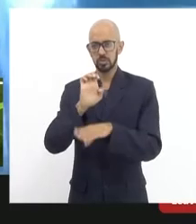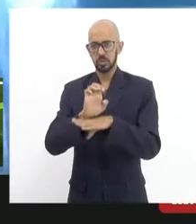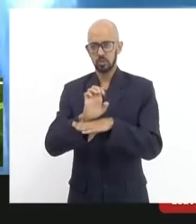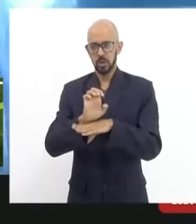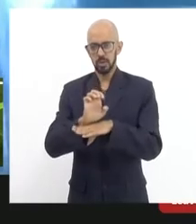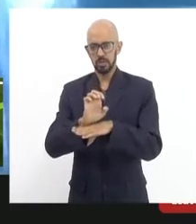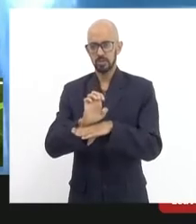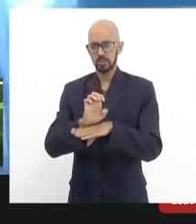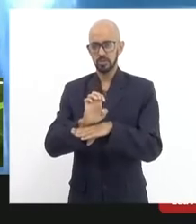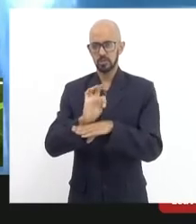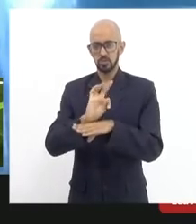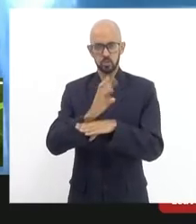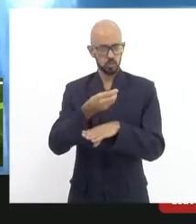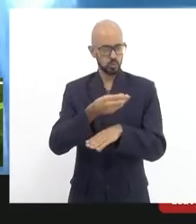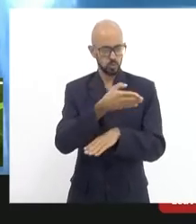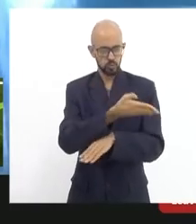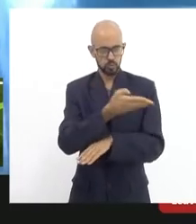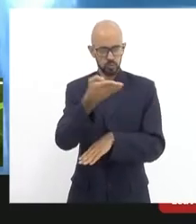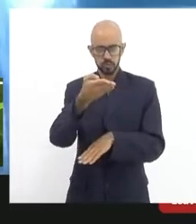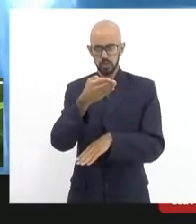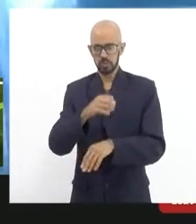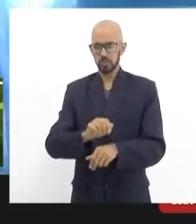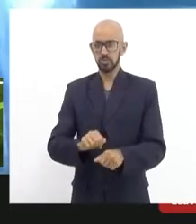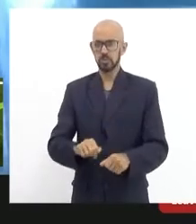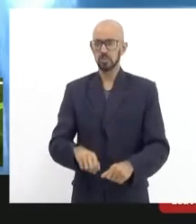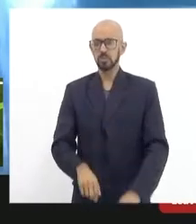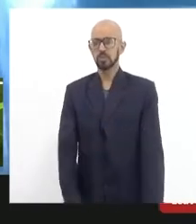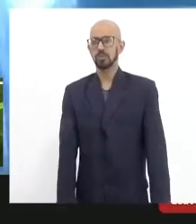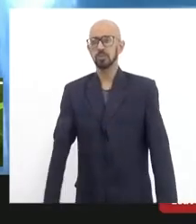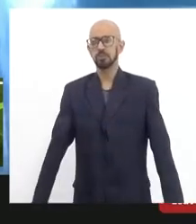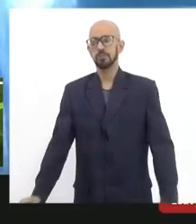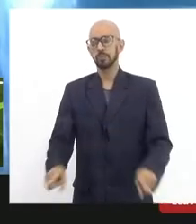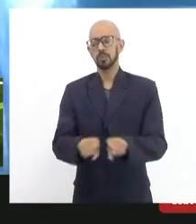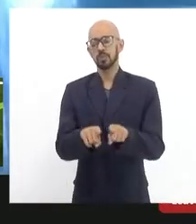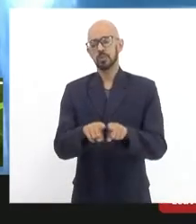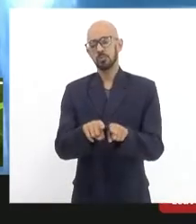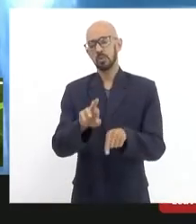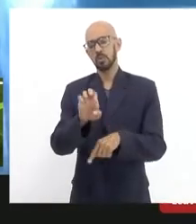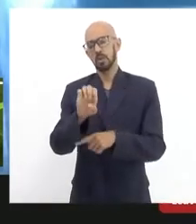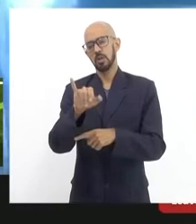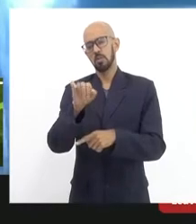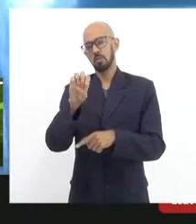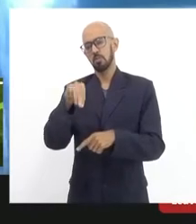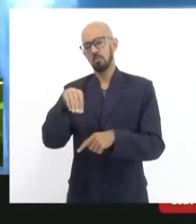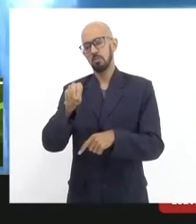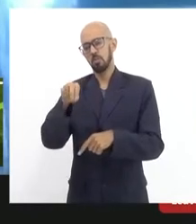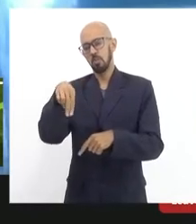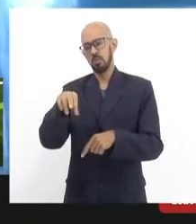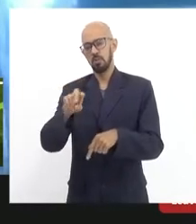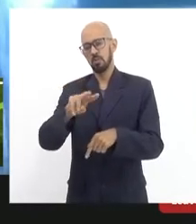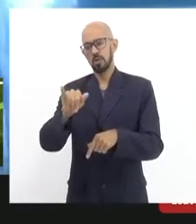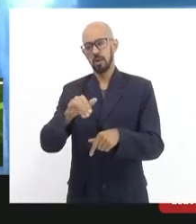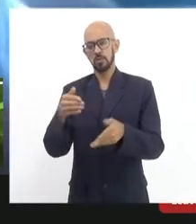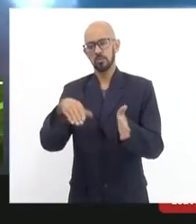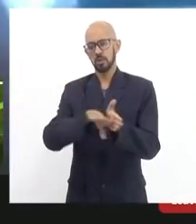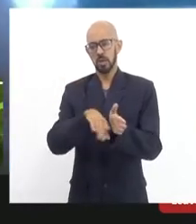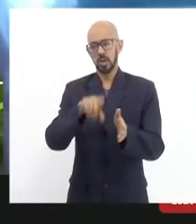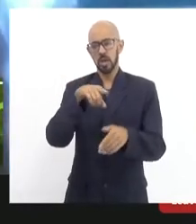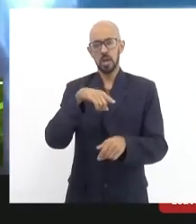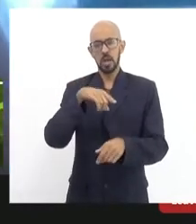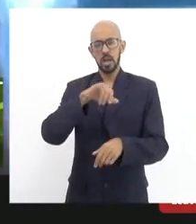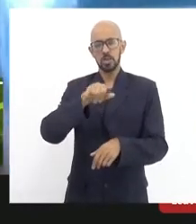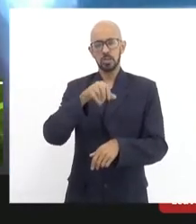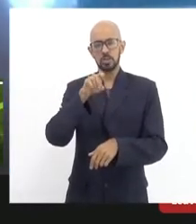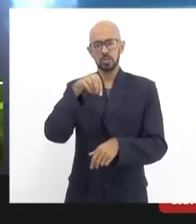acho que o Reimon também deve estar chegando aqui, minha companheira Jandira Feghali. A Jandira foi